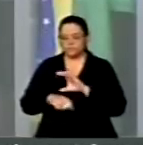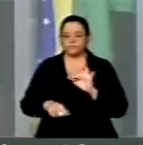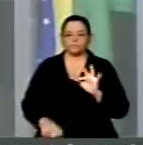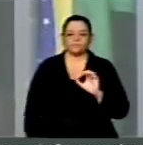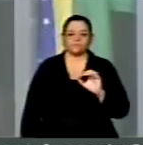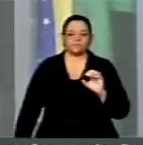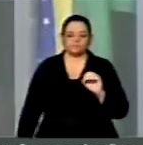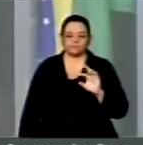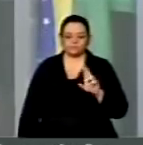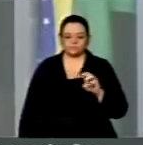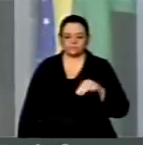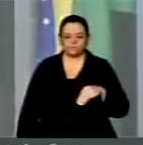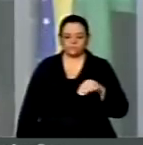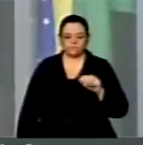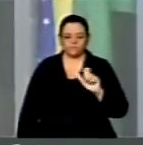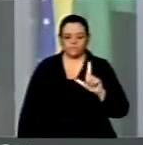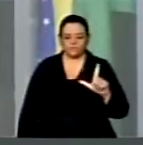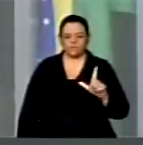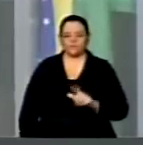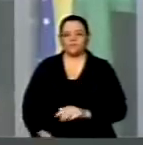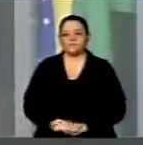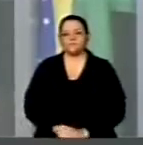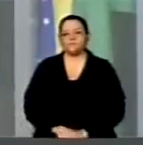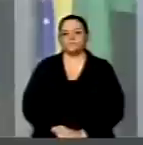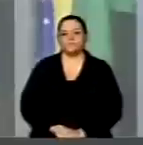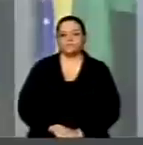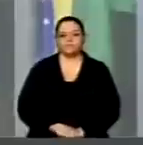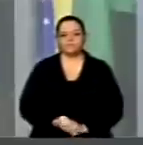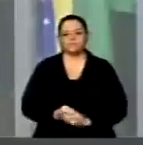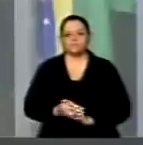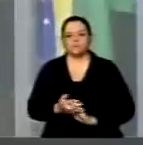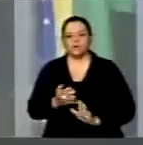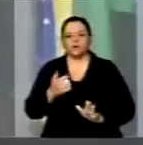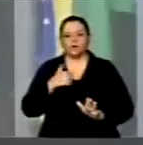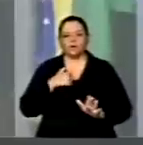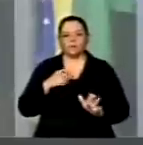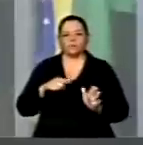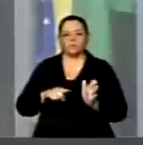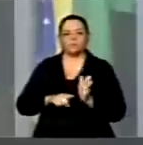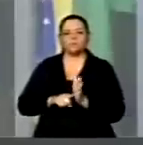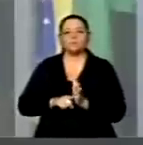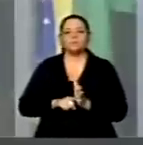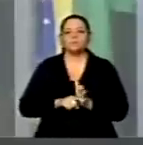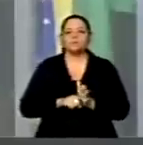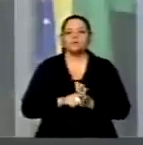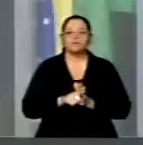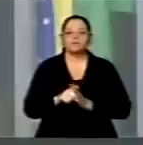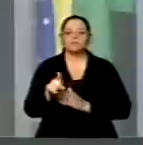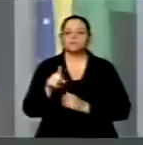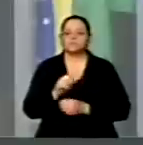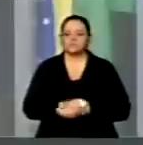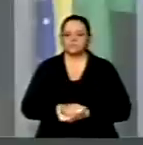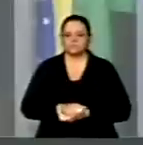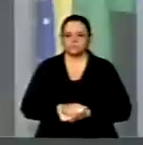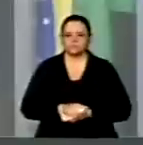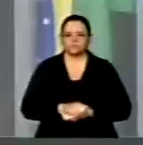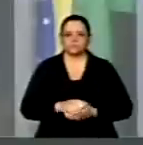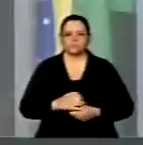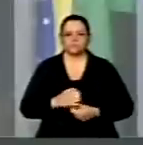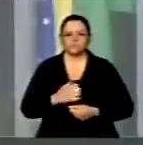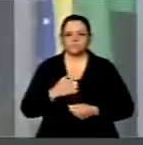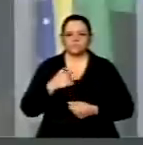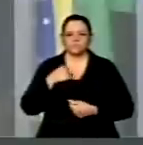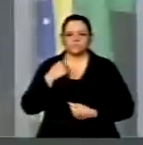em emendas que nós estamos fazendo aqui. Então, eu pergunto, não mais a deputados ou deputadas,